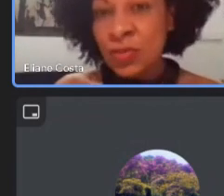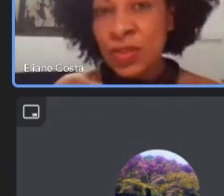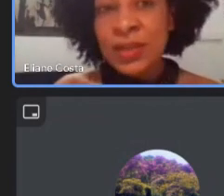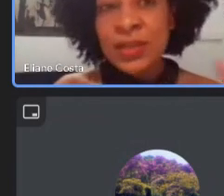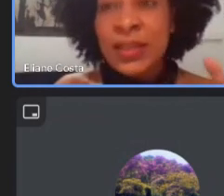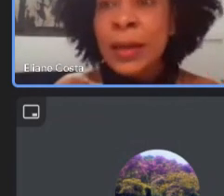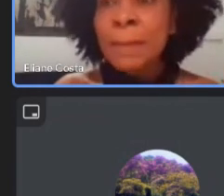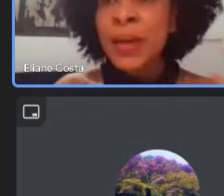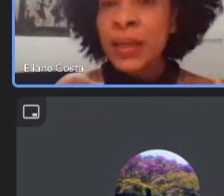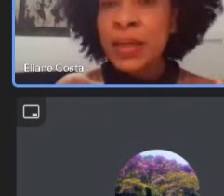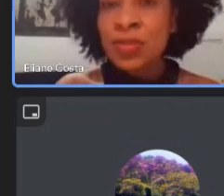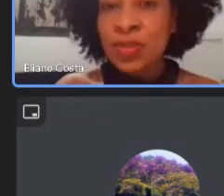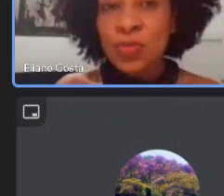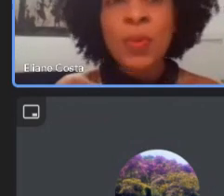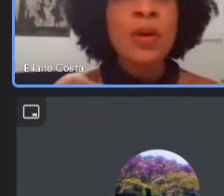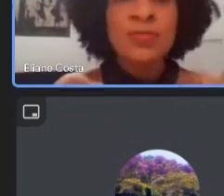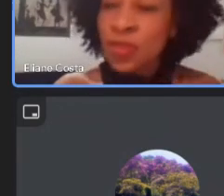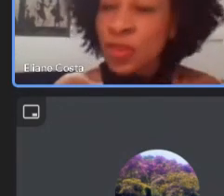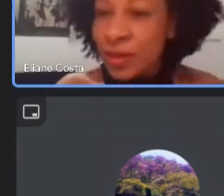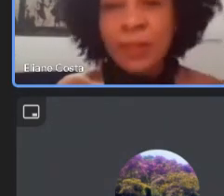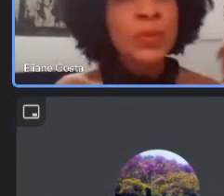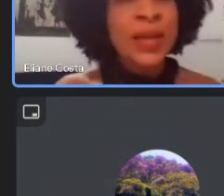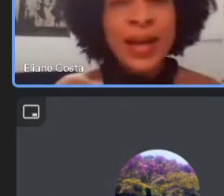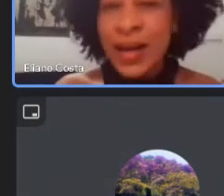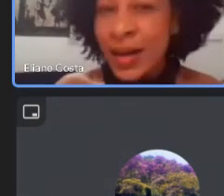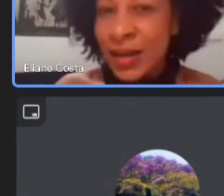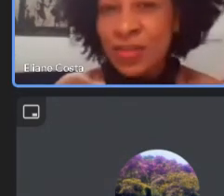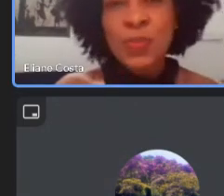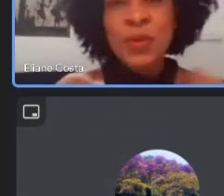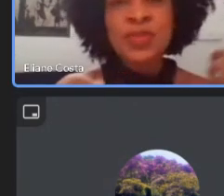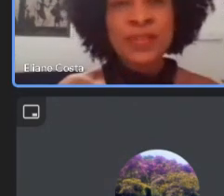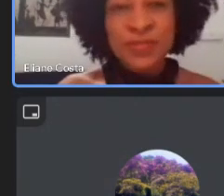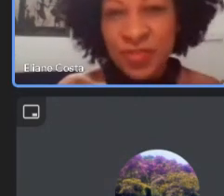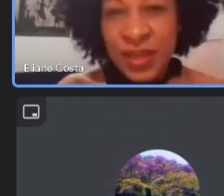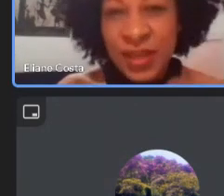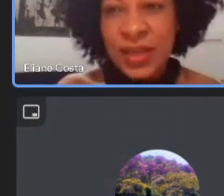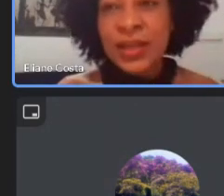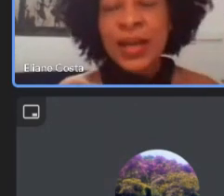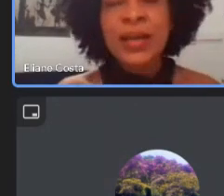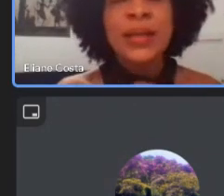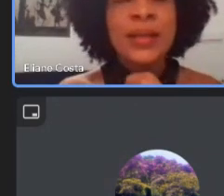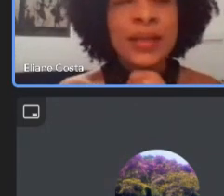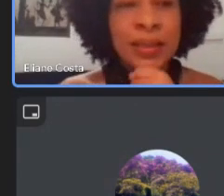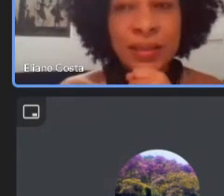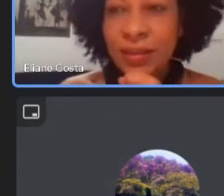dissensos é assim também que a gente pode mudar que a gente pode rever